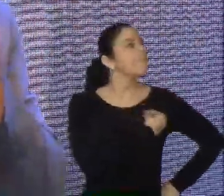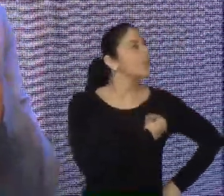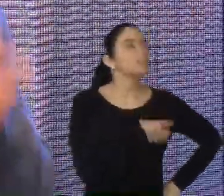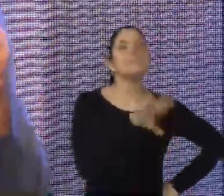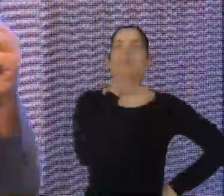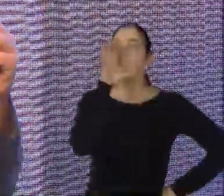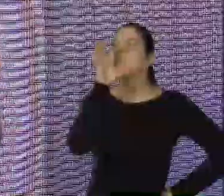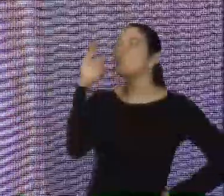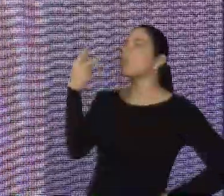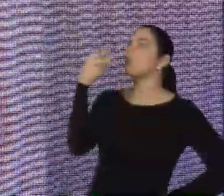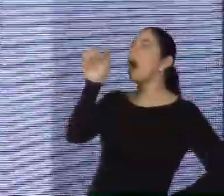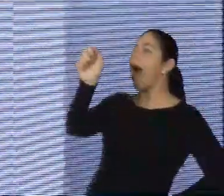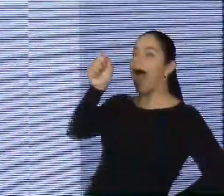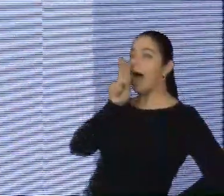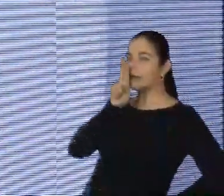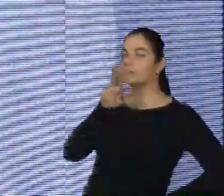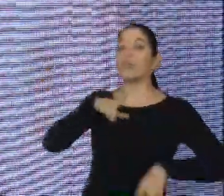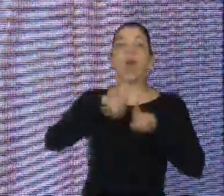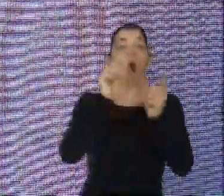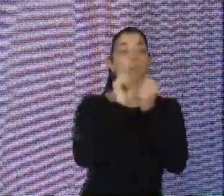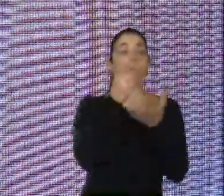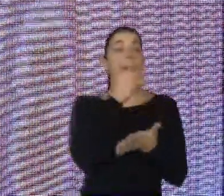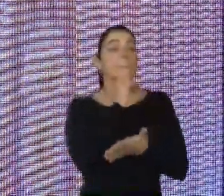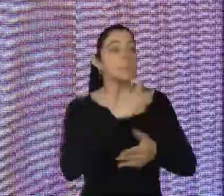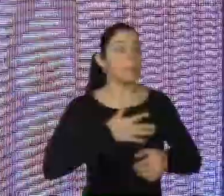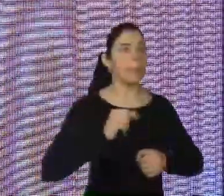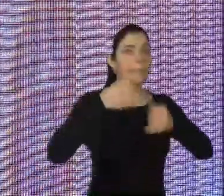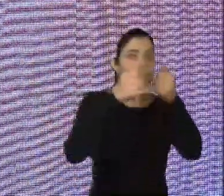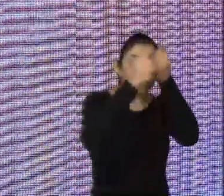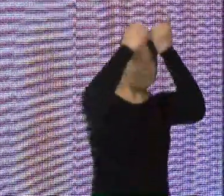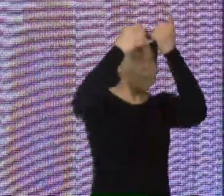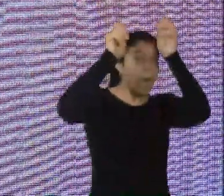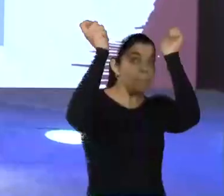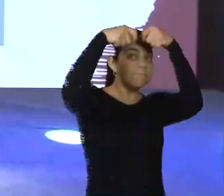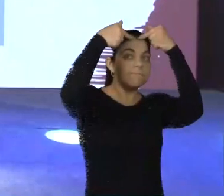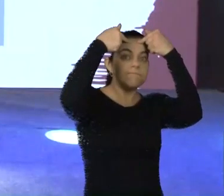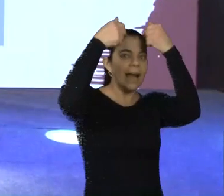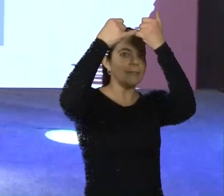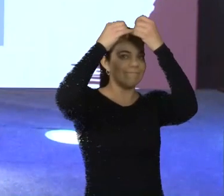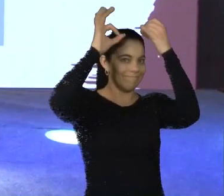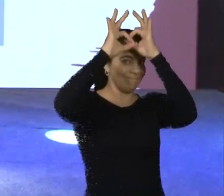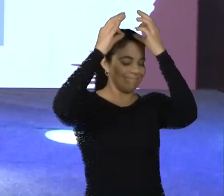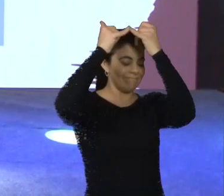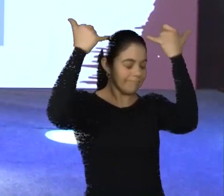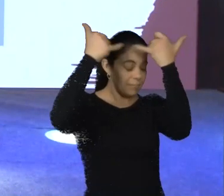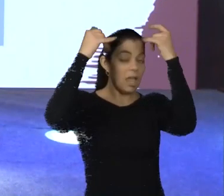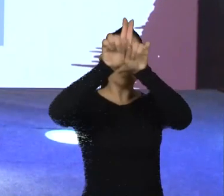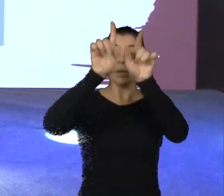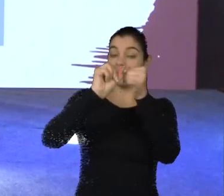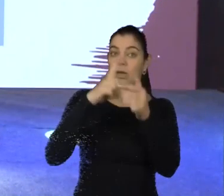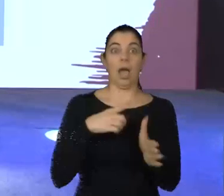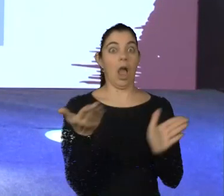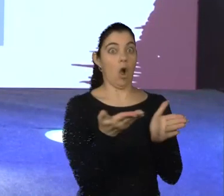respiração e através da alimentação, que vão garantir um bom funcionamento dos neurônios e potencializar a nossa memória. Nessa lâmina, eu mostro